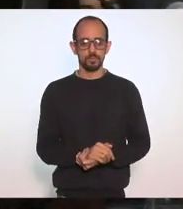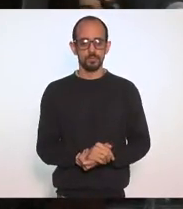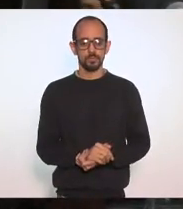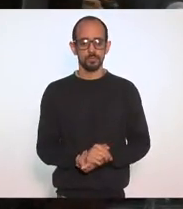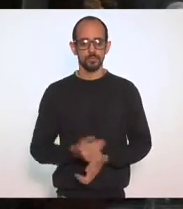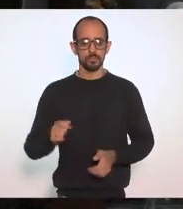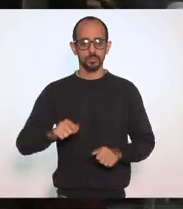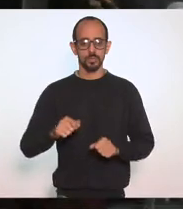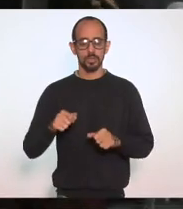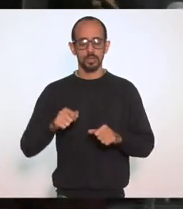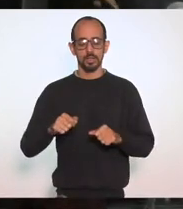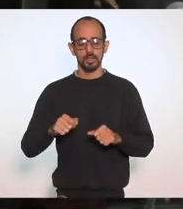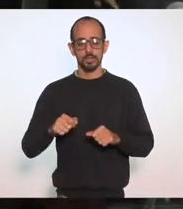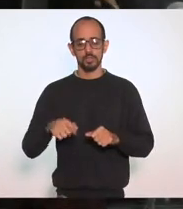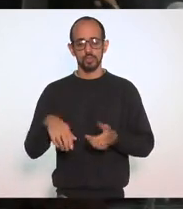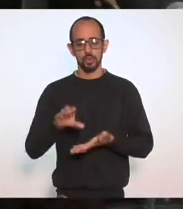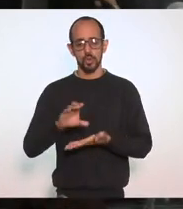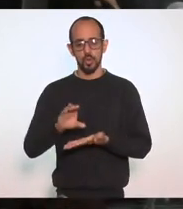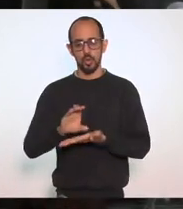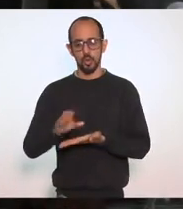comissões De educação De orçamento